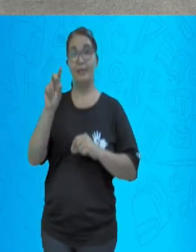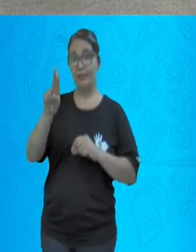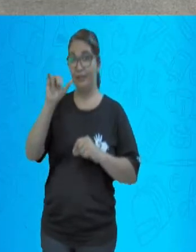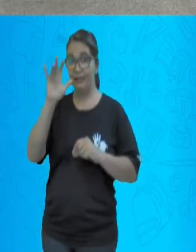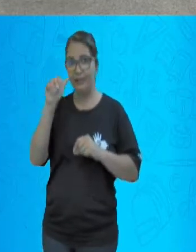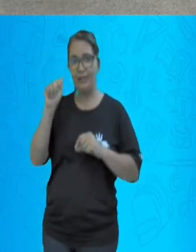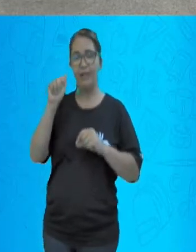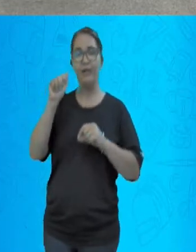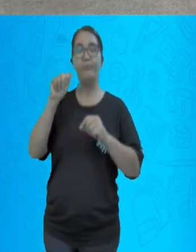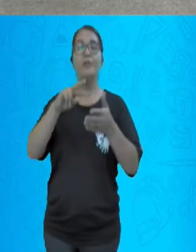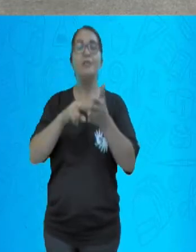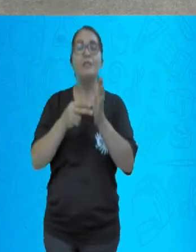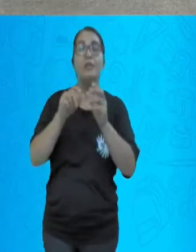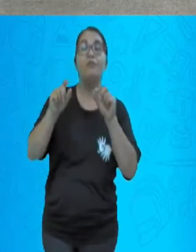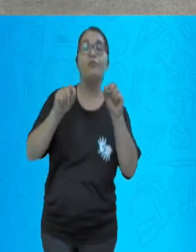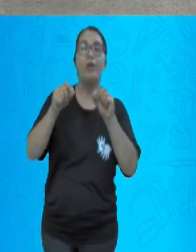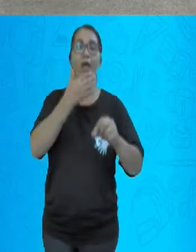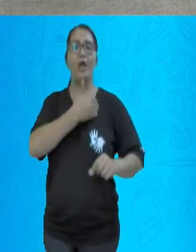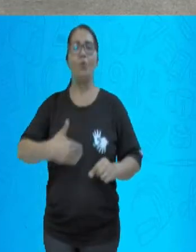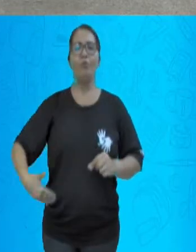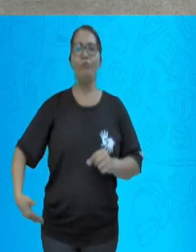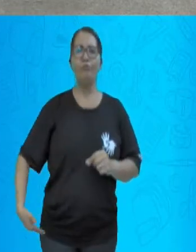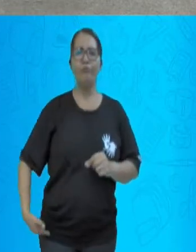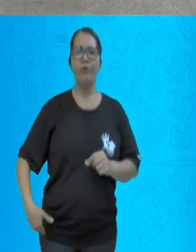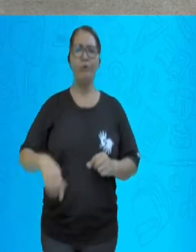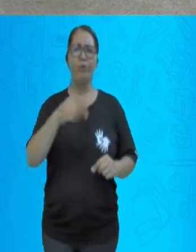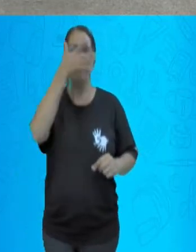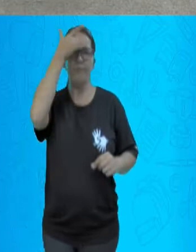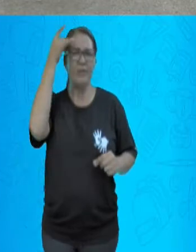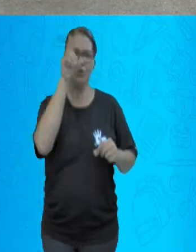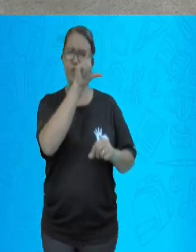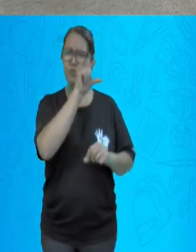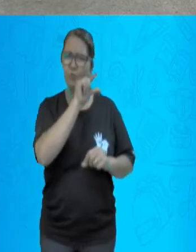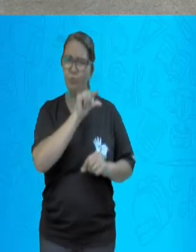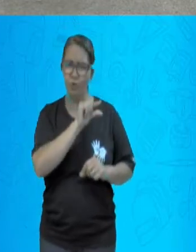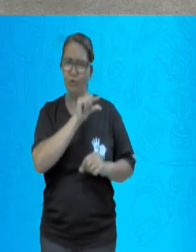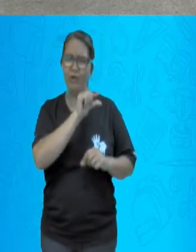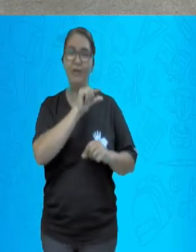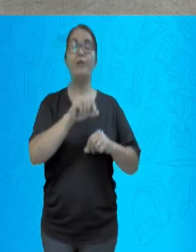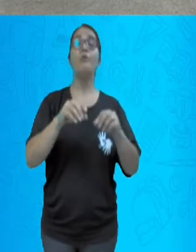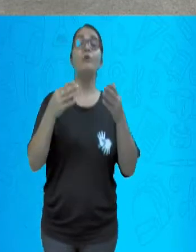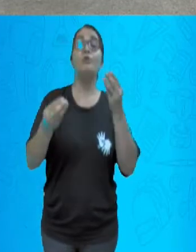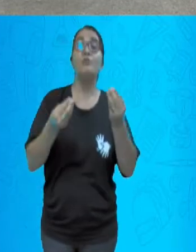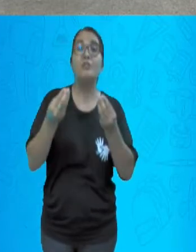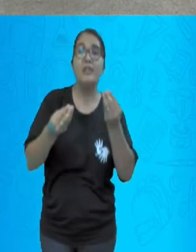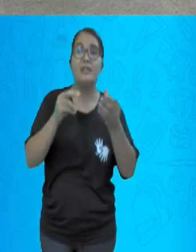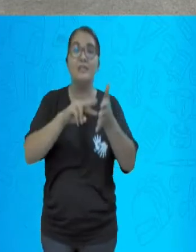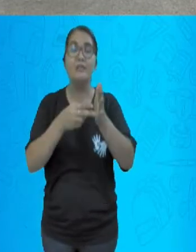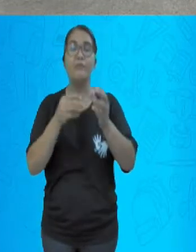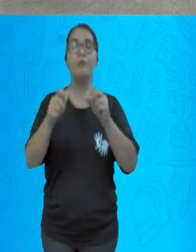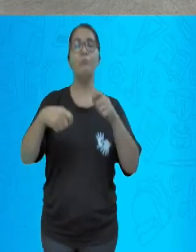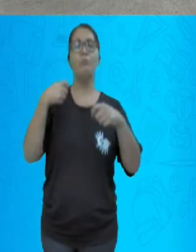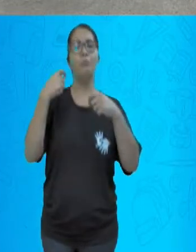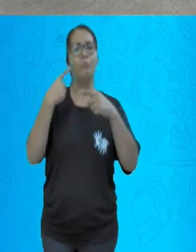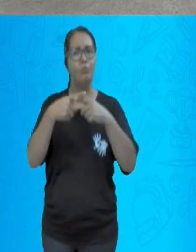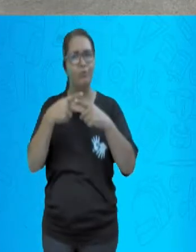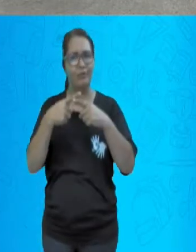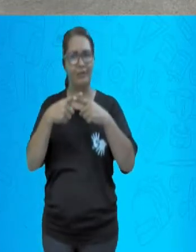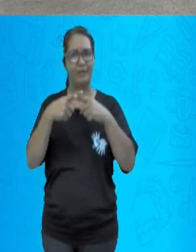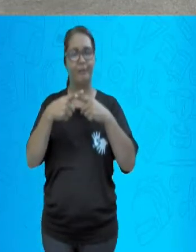classe minoritária em uma sociedade detém poderes e privilégios próprios para governar.